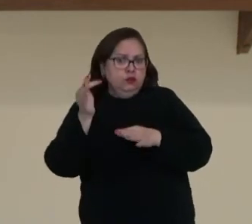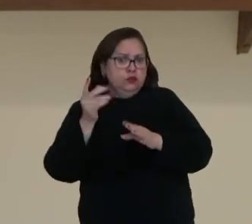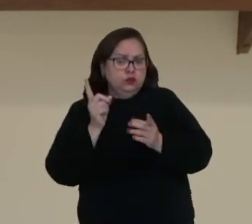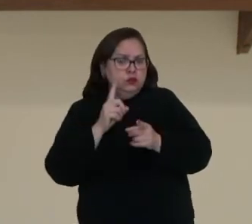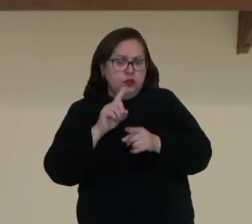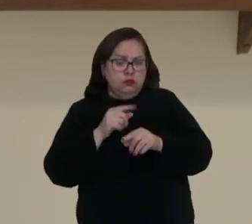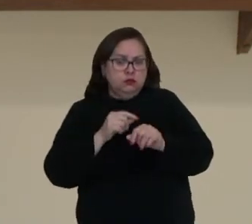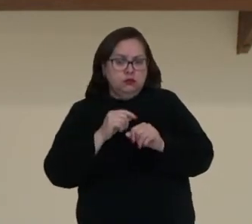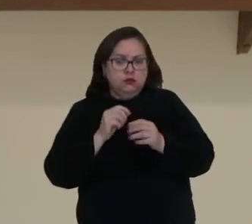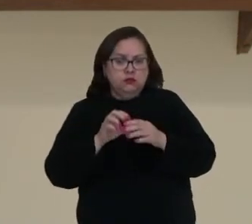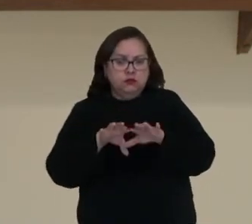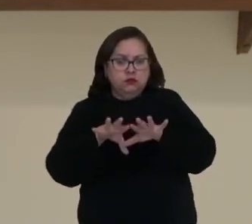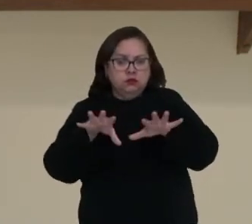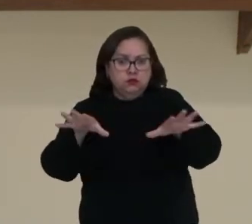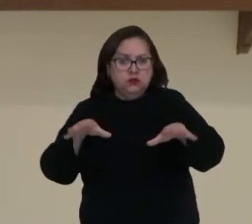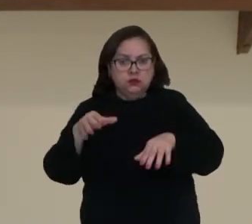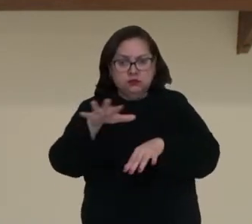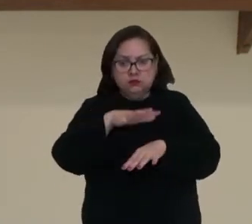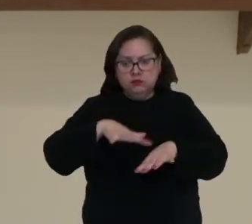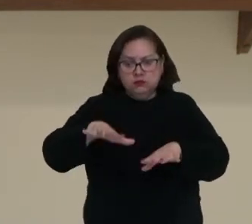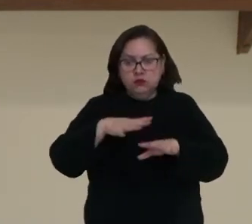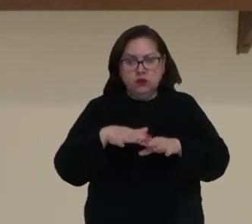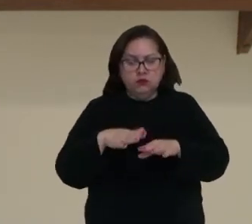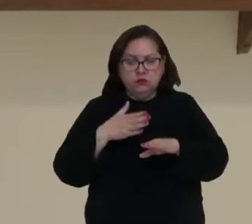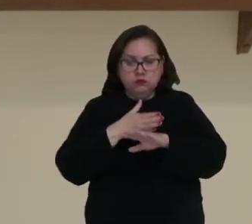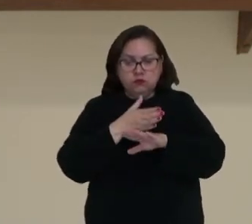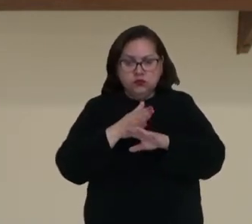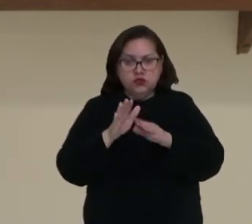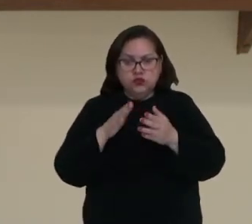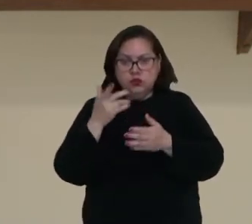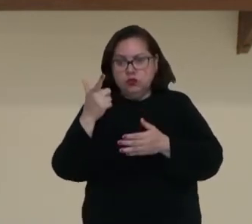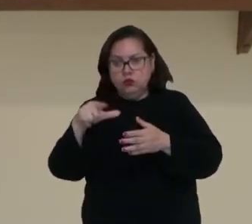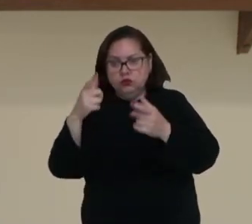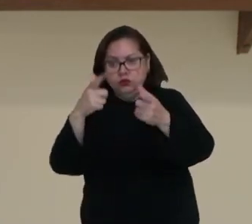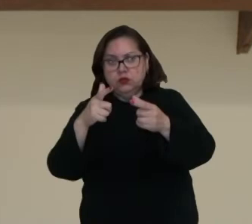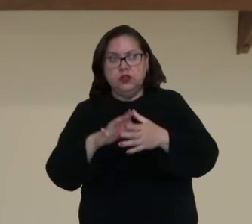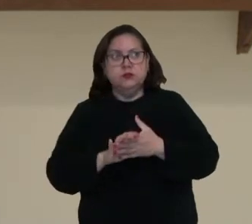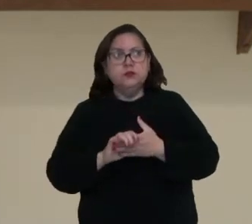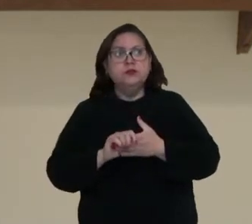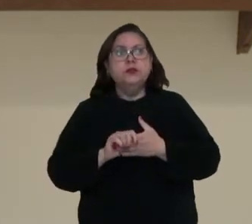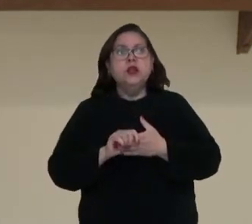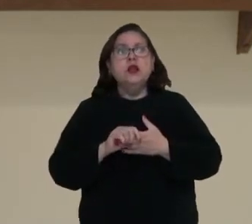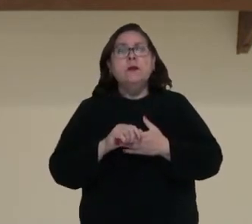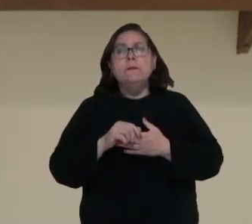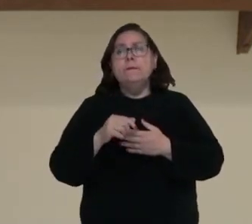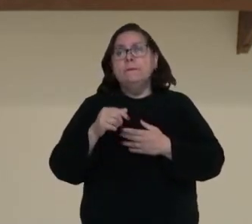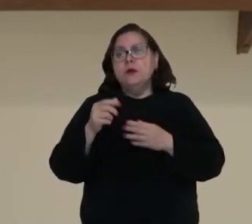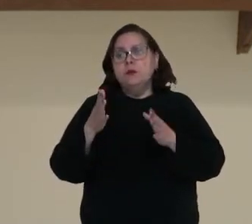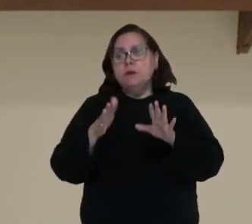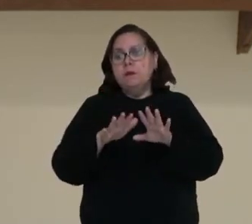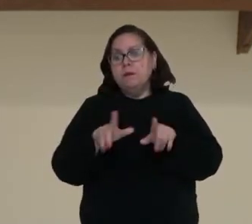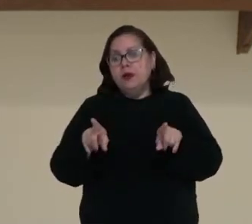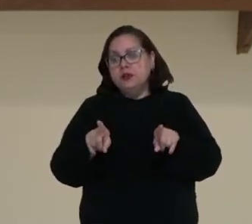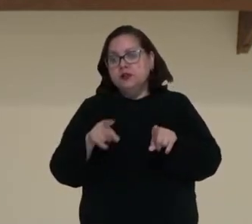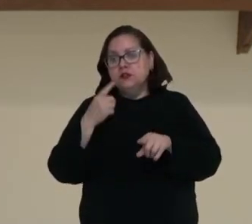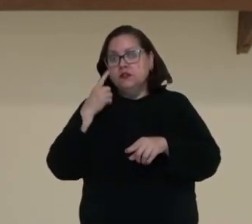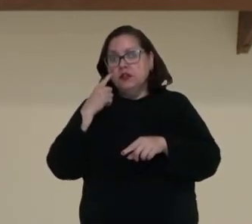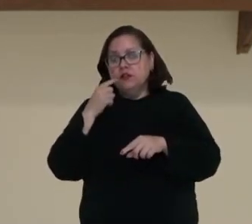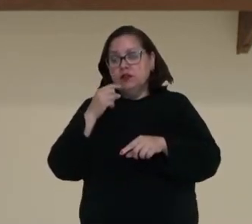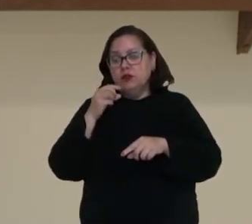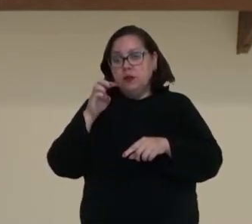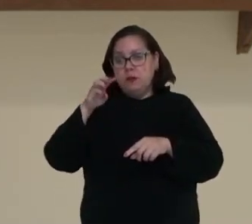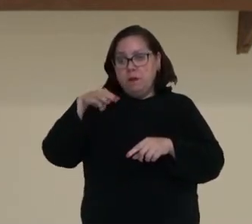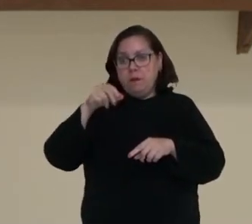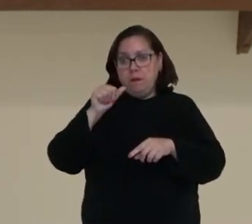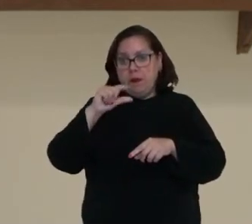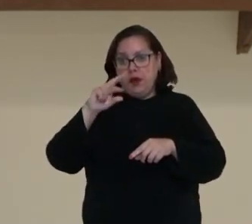fazer uma expansão territorial, não vou invadir mais outros territórios. Bom, mas, no entanto, a gente vai ver que, em março de